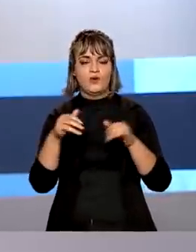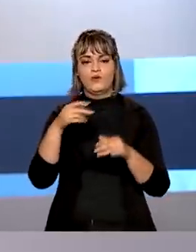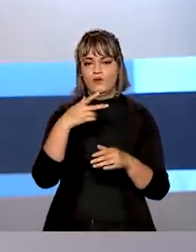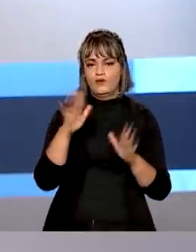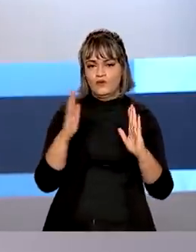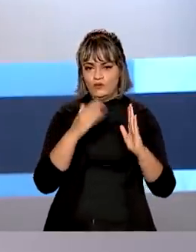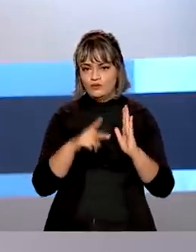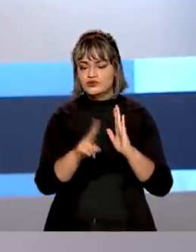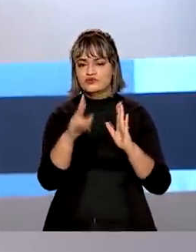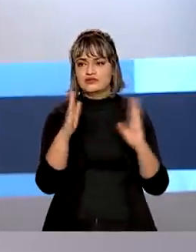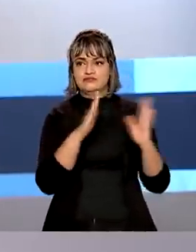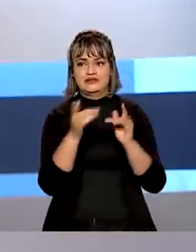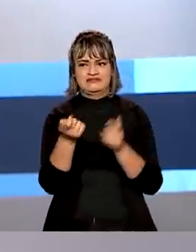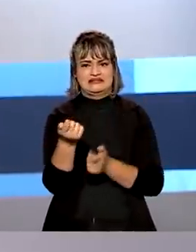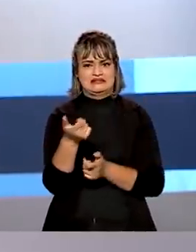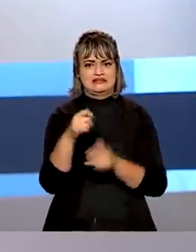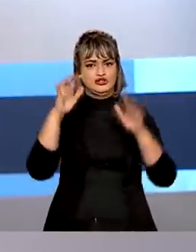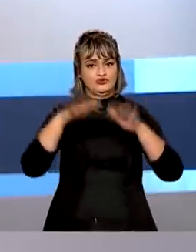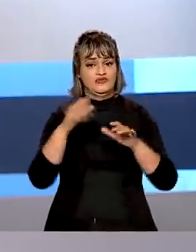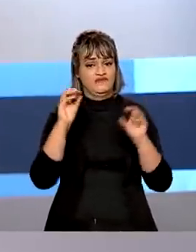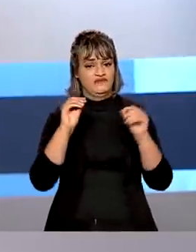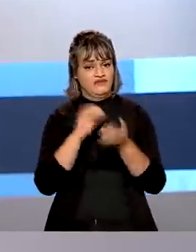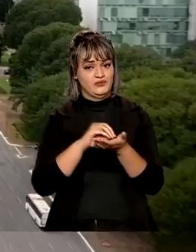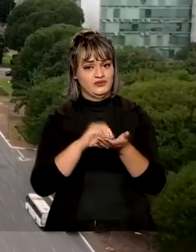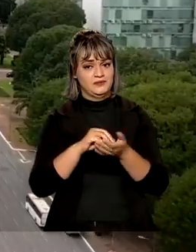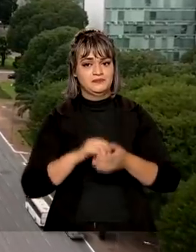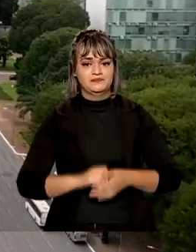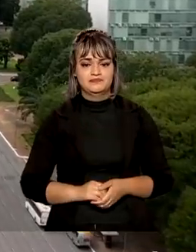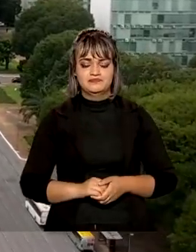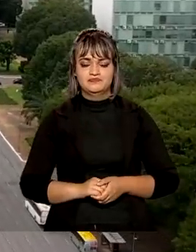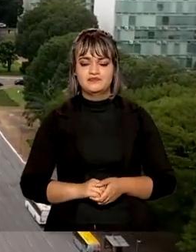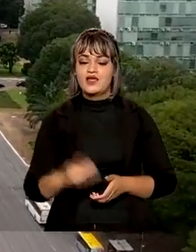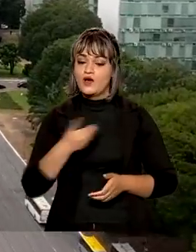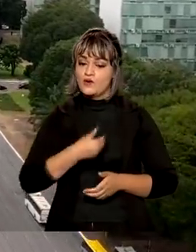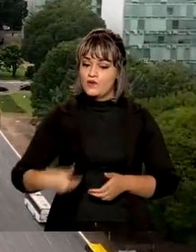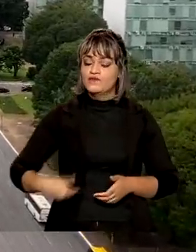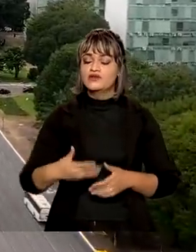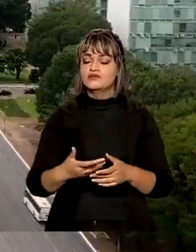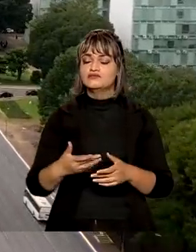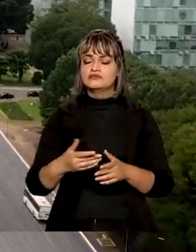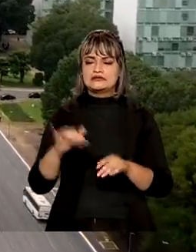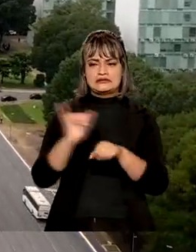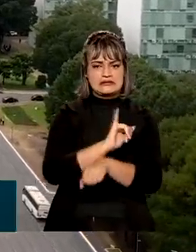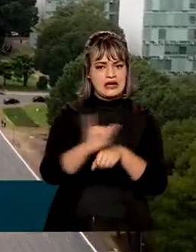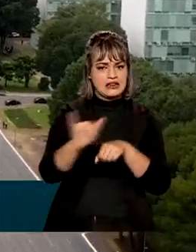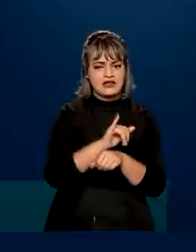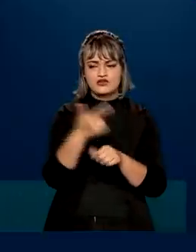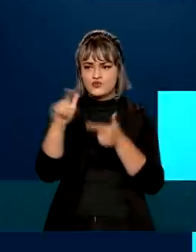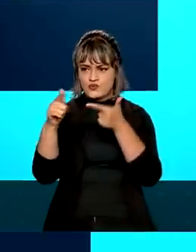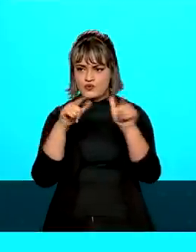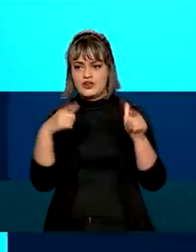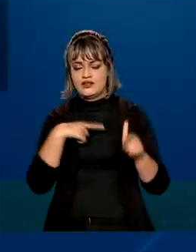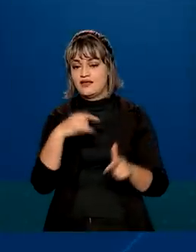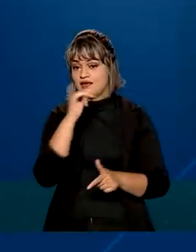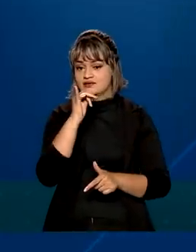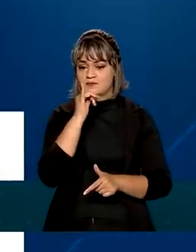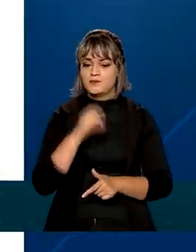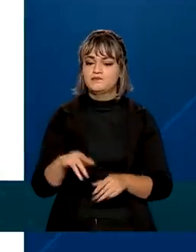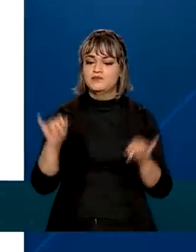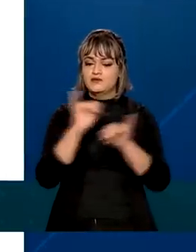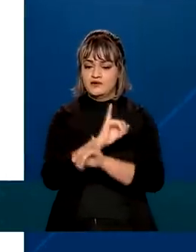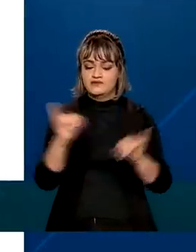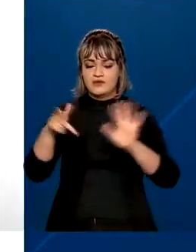nesse momento de escassez de chuva. O governo adotou uma série de medidas. Uma delas foi